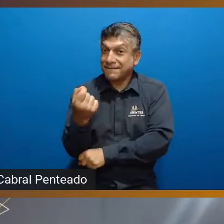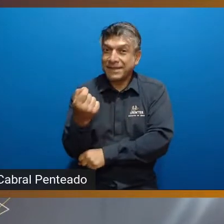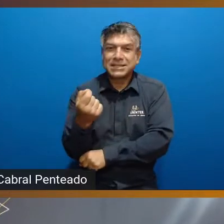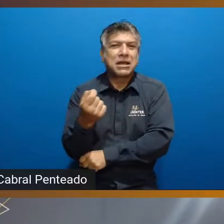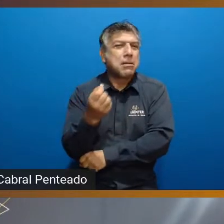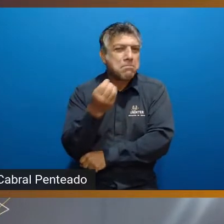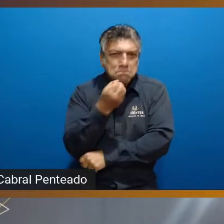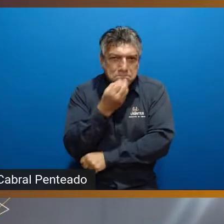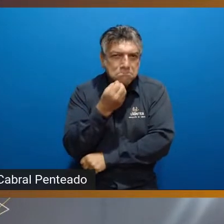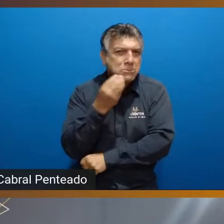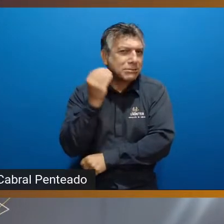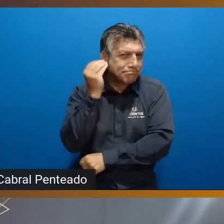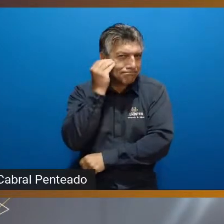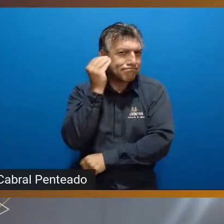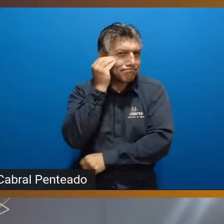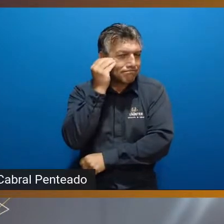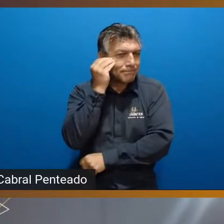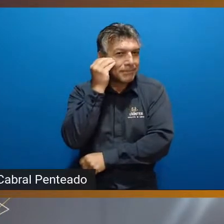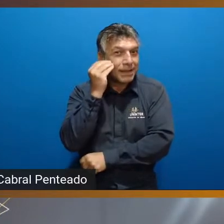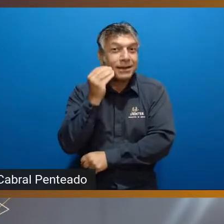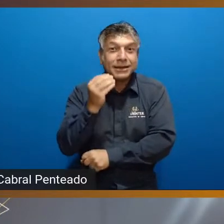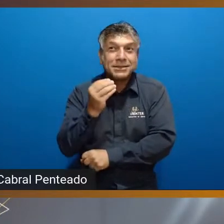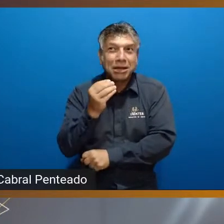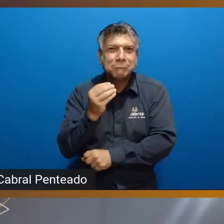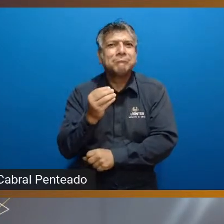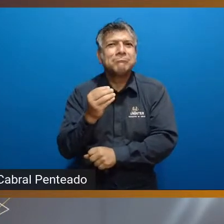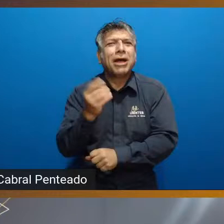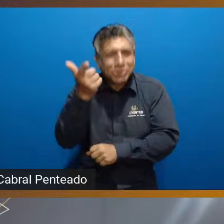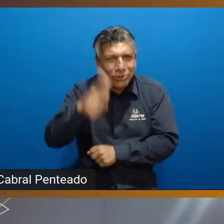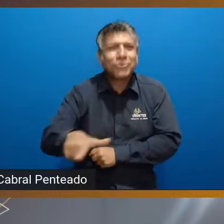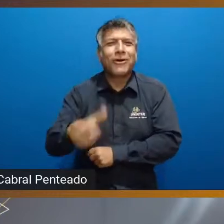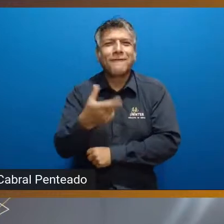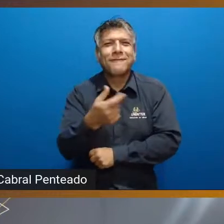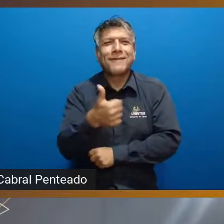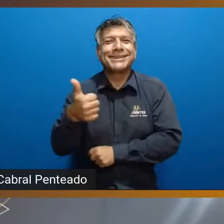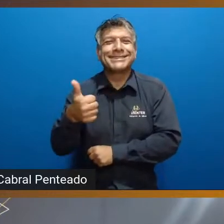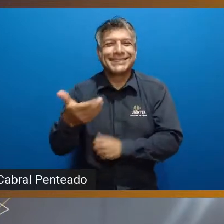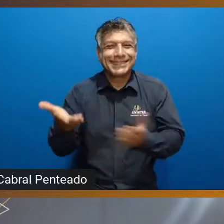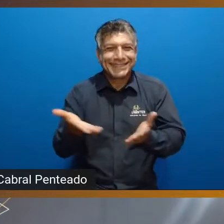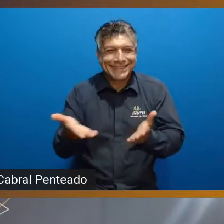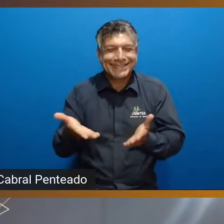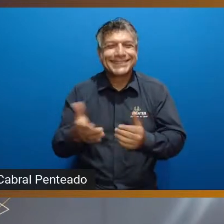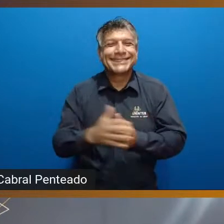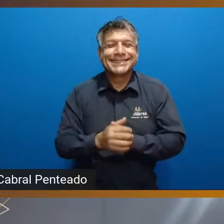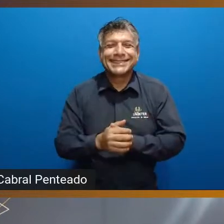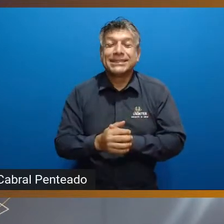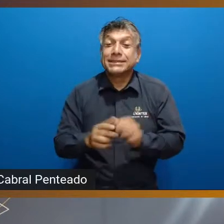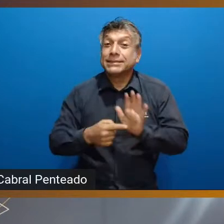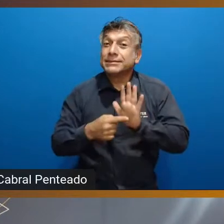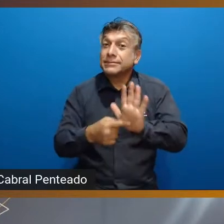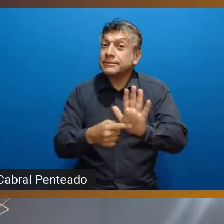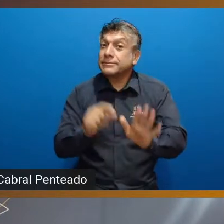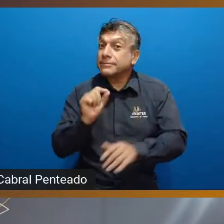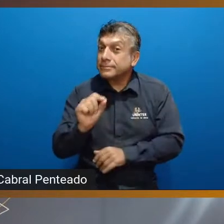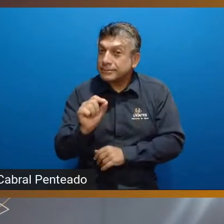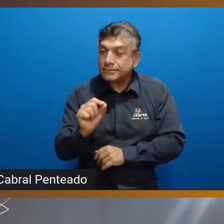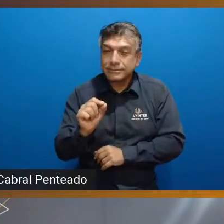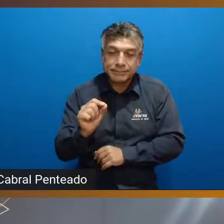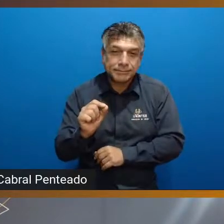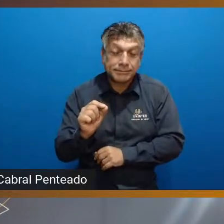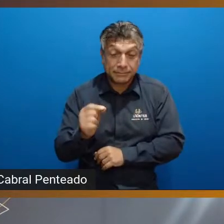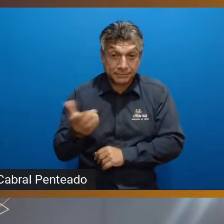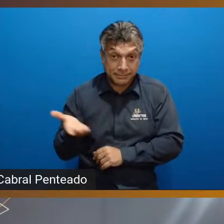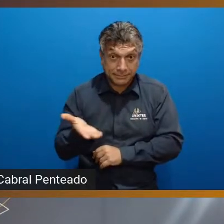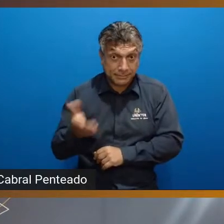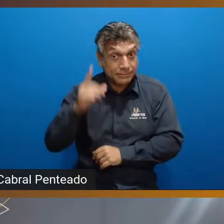prática. Por ser bom, estamos continuando no mesmo modelo, e dizer para vocês que hoje